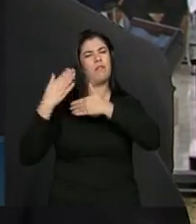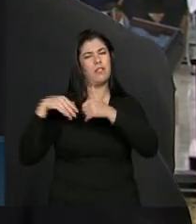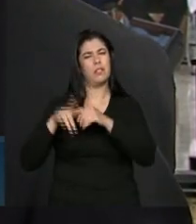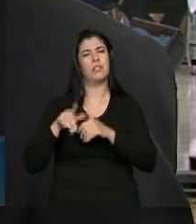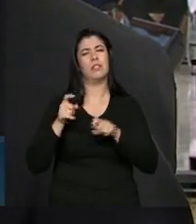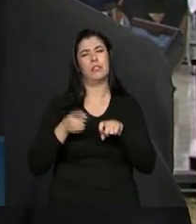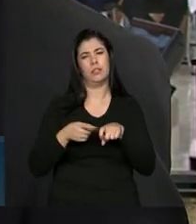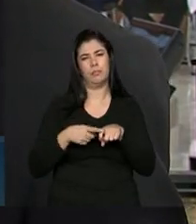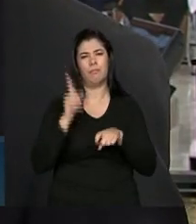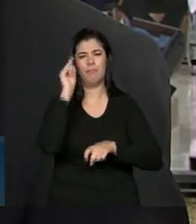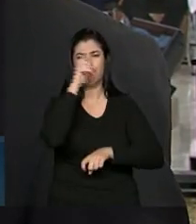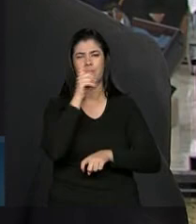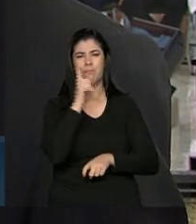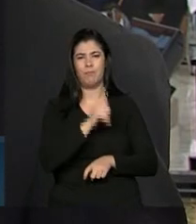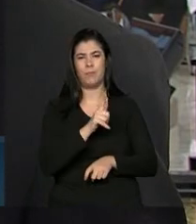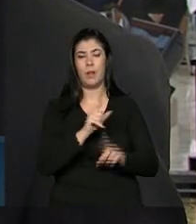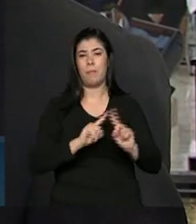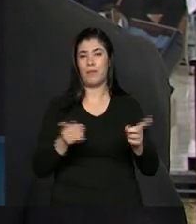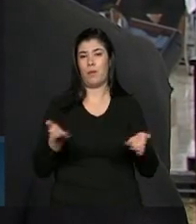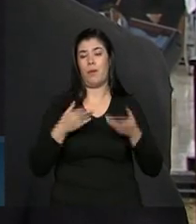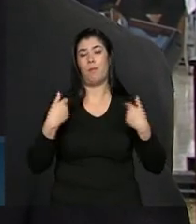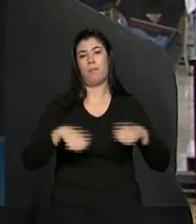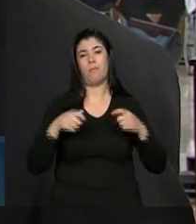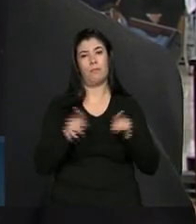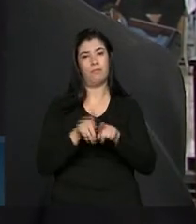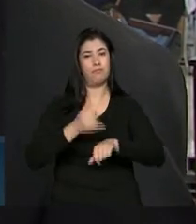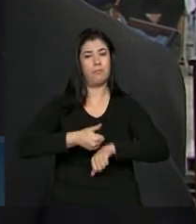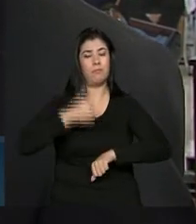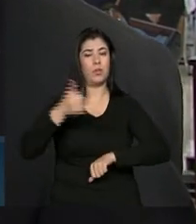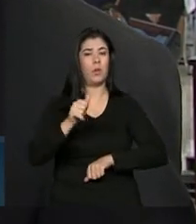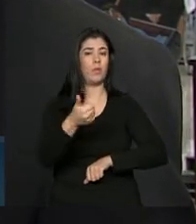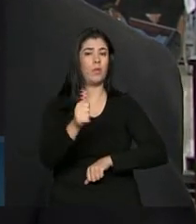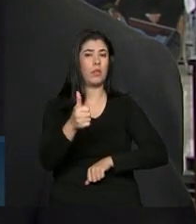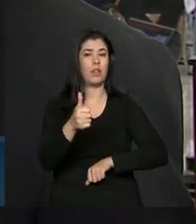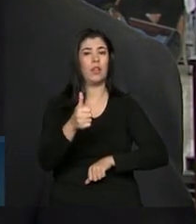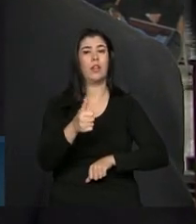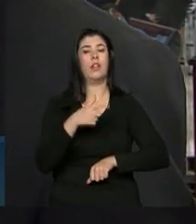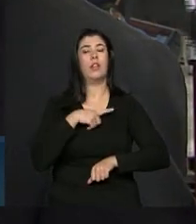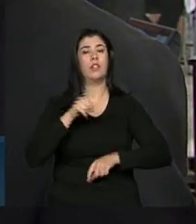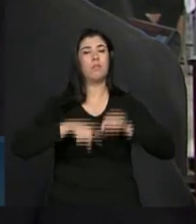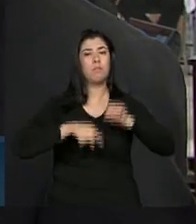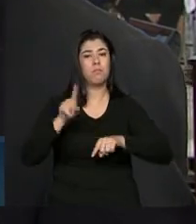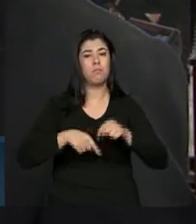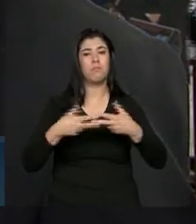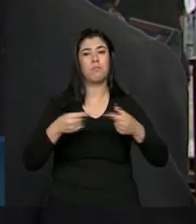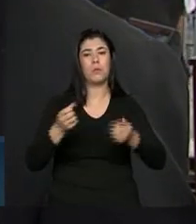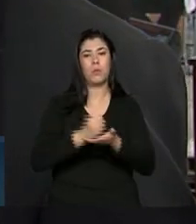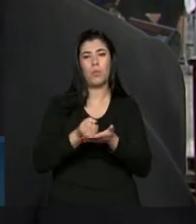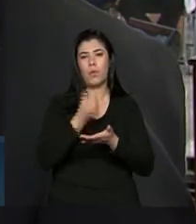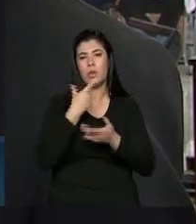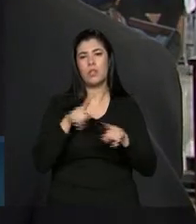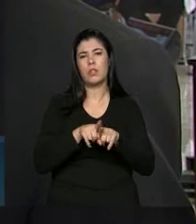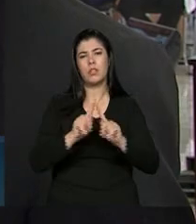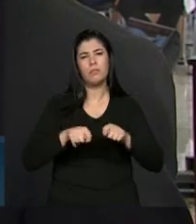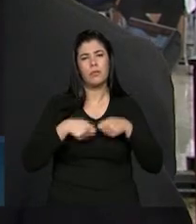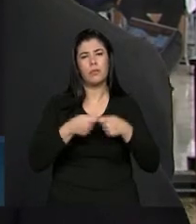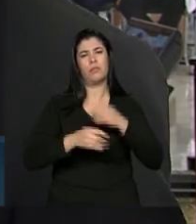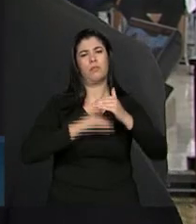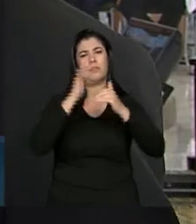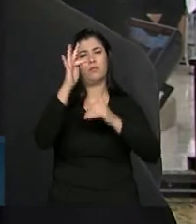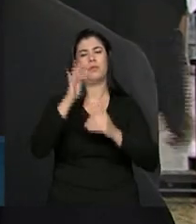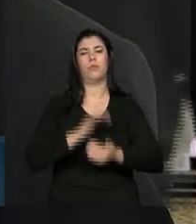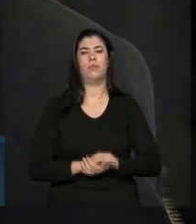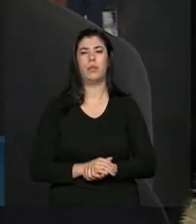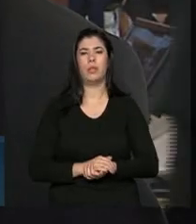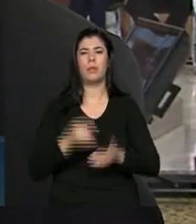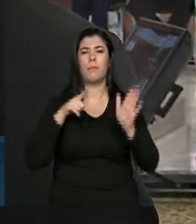escasso e difícil. Entretanto, nós precisamos melhorar na questão de qualidade, de insumos, de medicamentos, que são alguns desafios ainda. Quais as